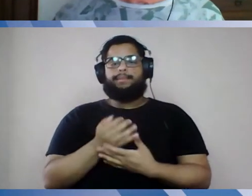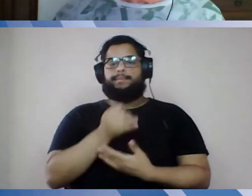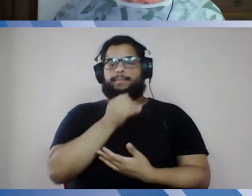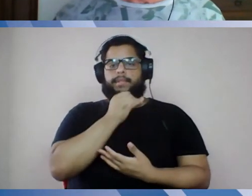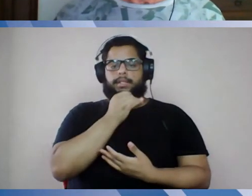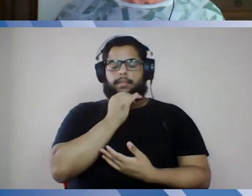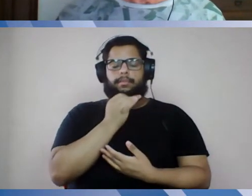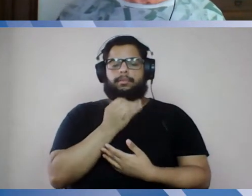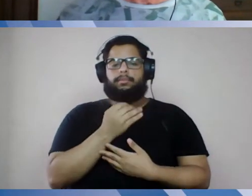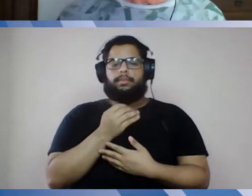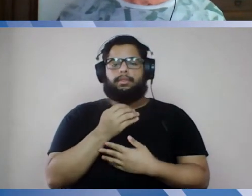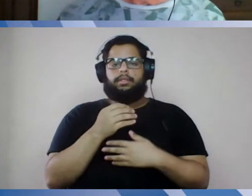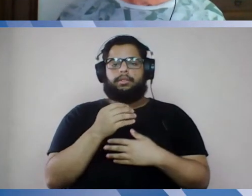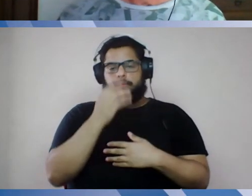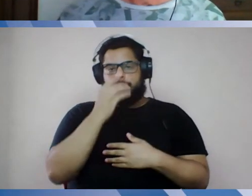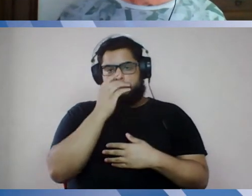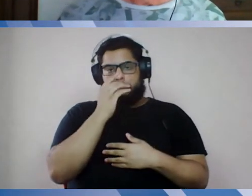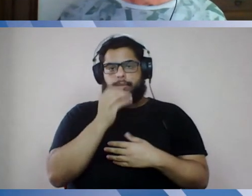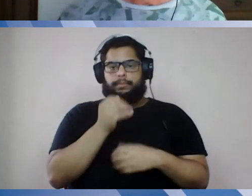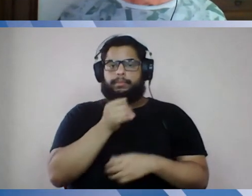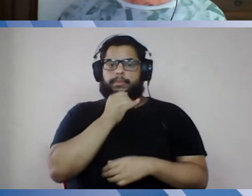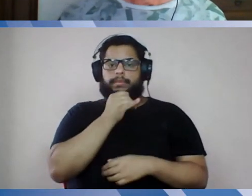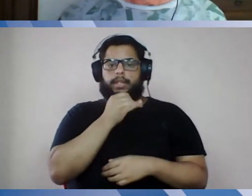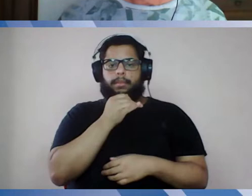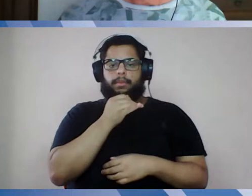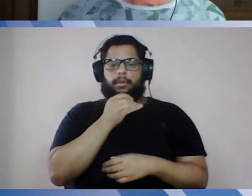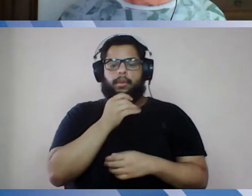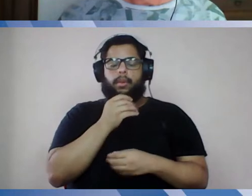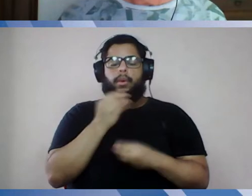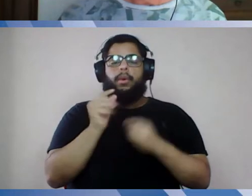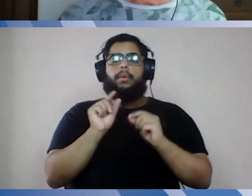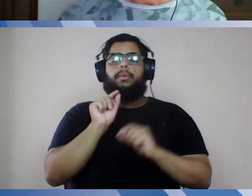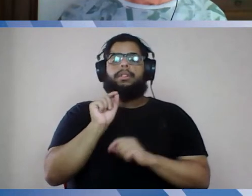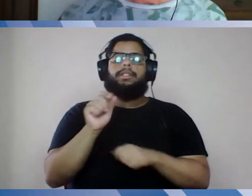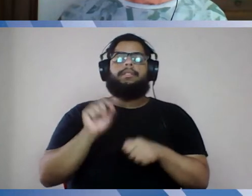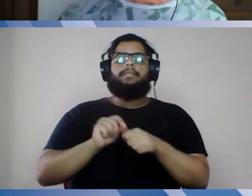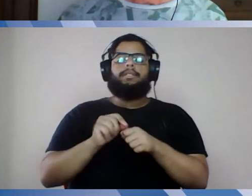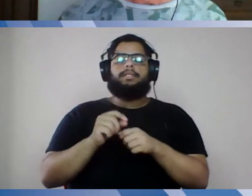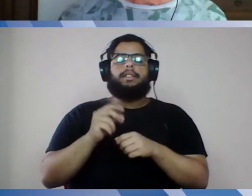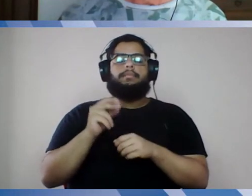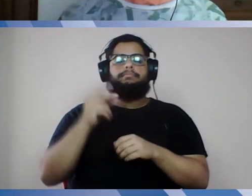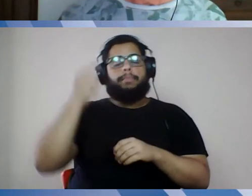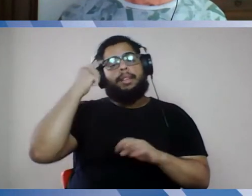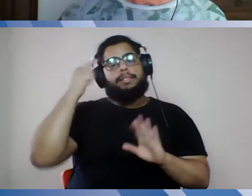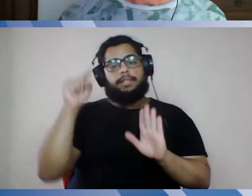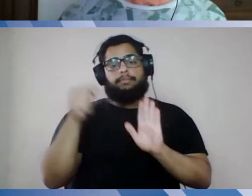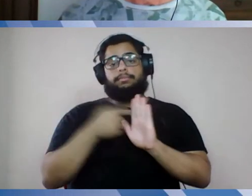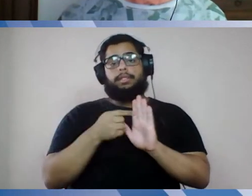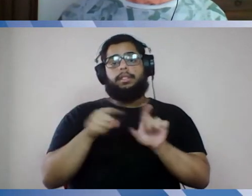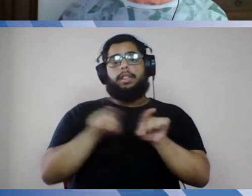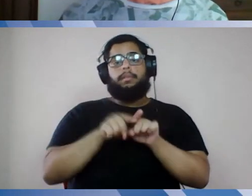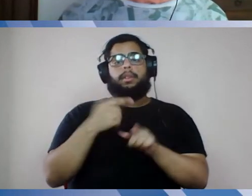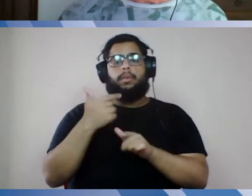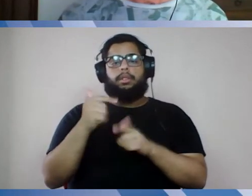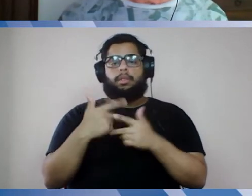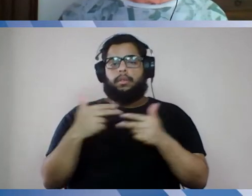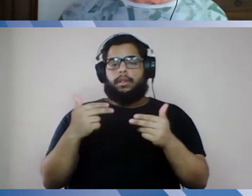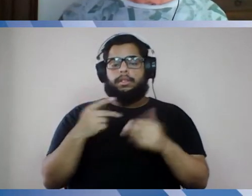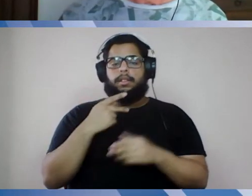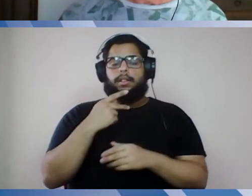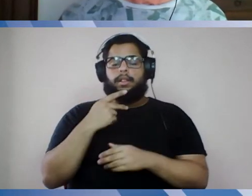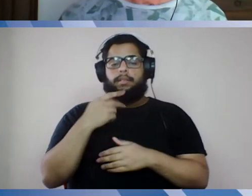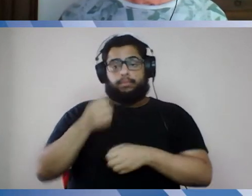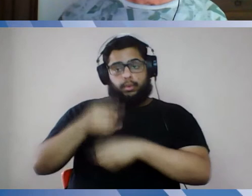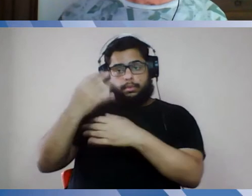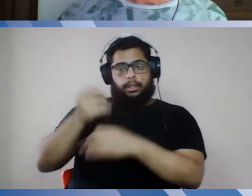são as evidências que subsidiaram essa condição colocada e uma série de outros comentários dizendo